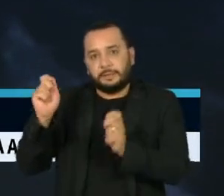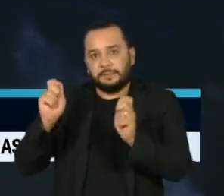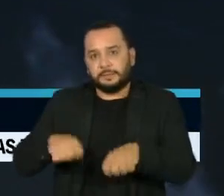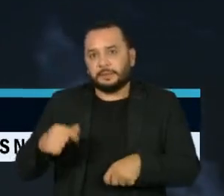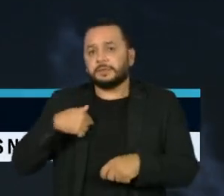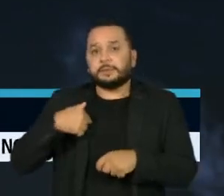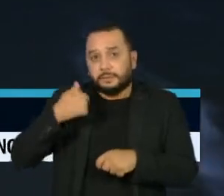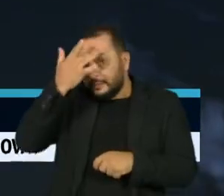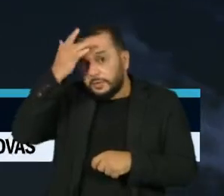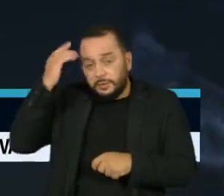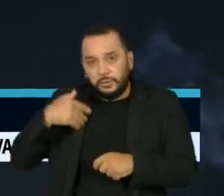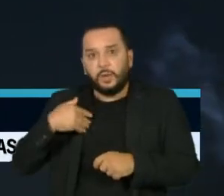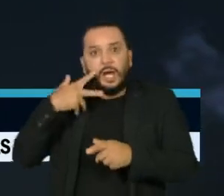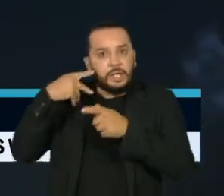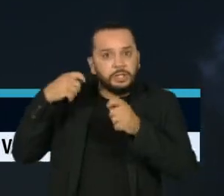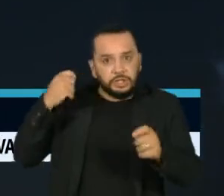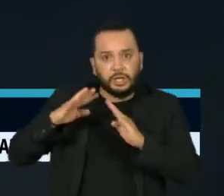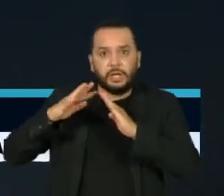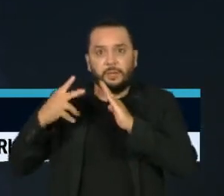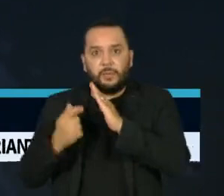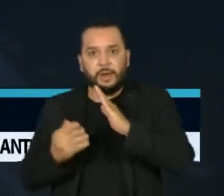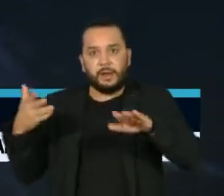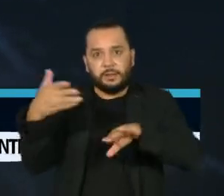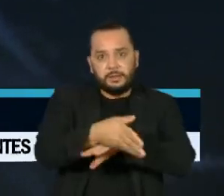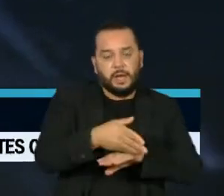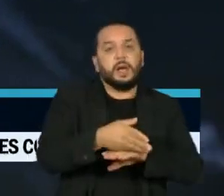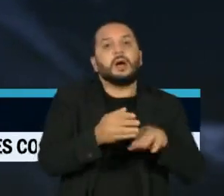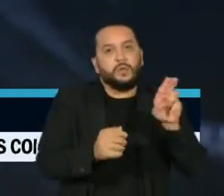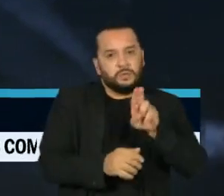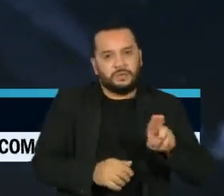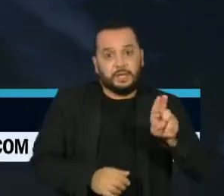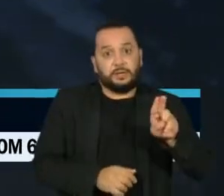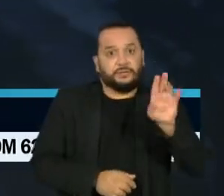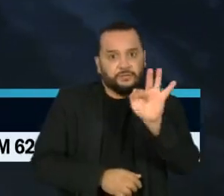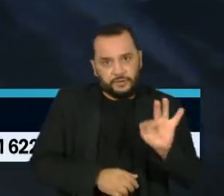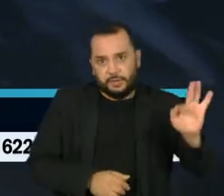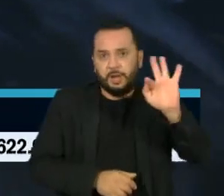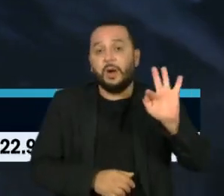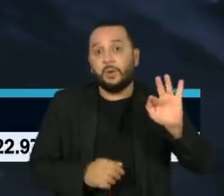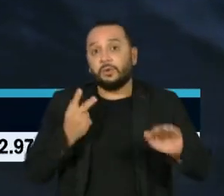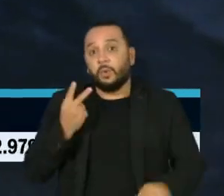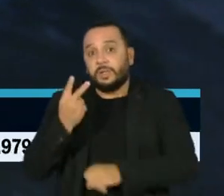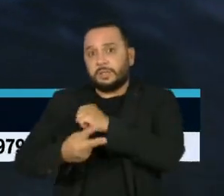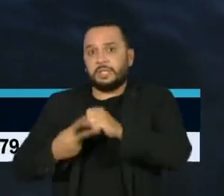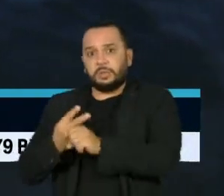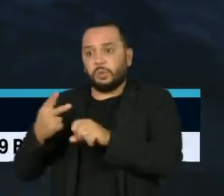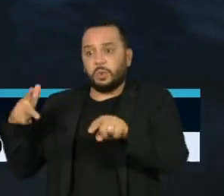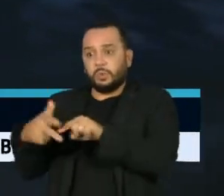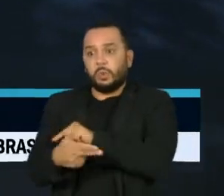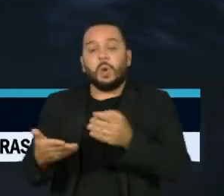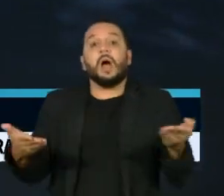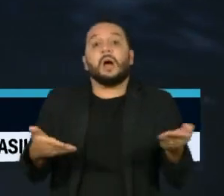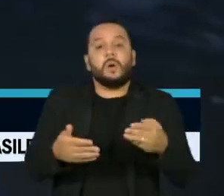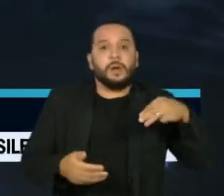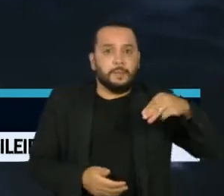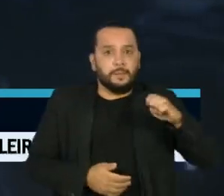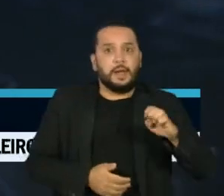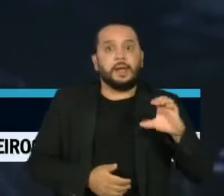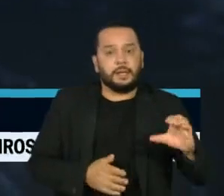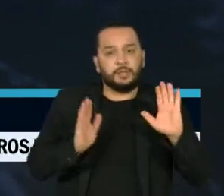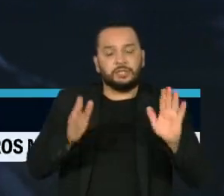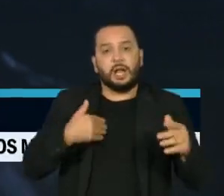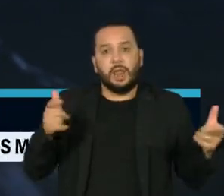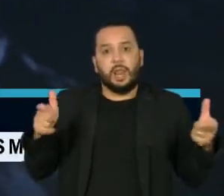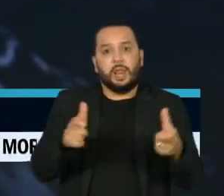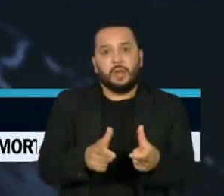universidades federais. Depois de dois anos sem oferecer o benefício devido à pandemia, o MEC surpreendeu ao reduzir para um terço